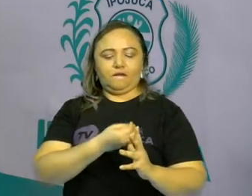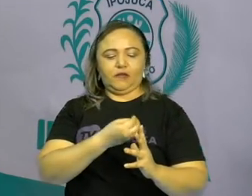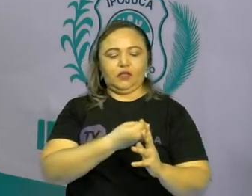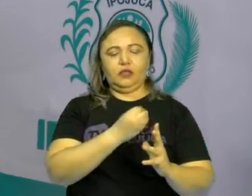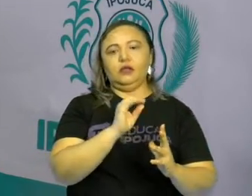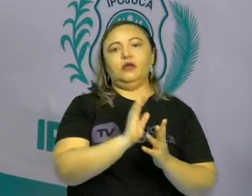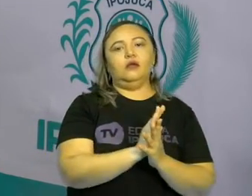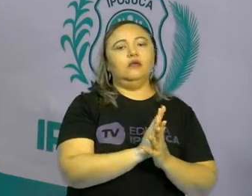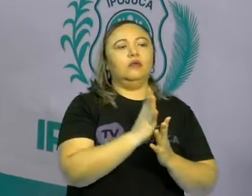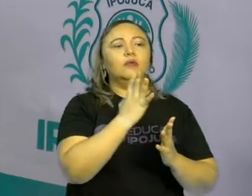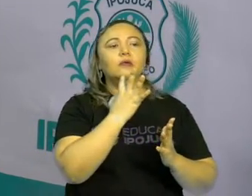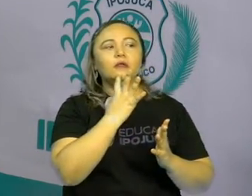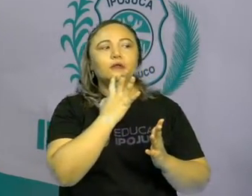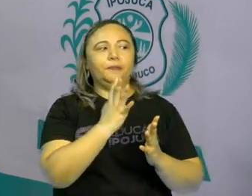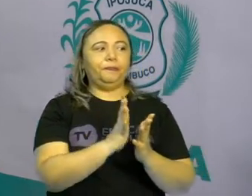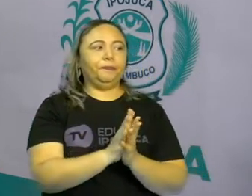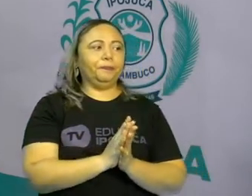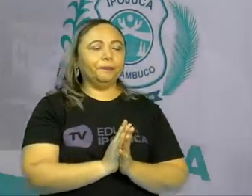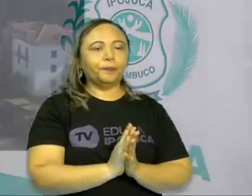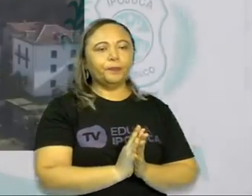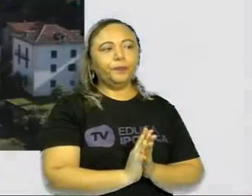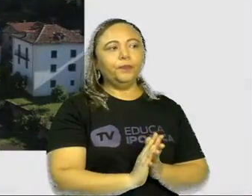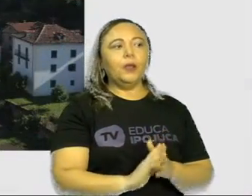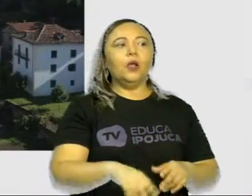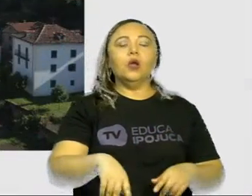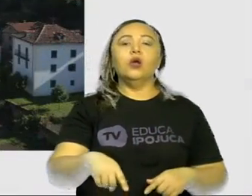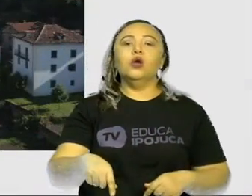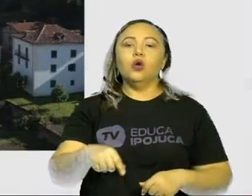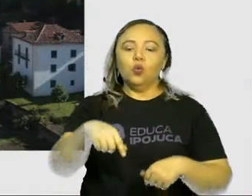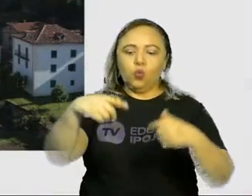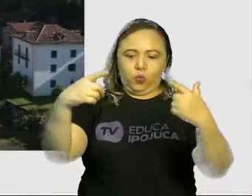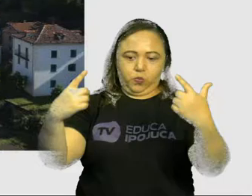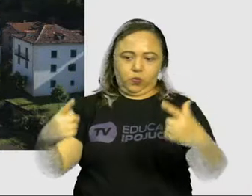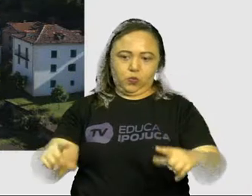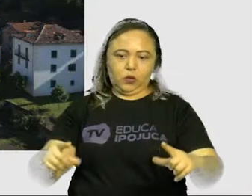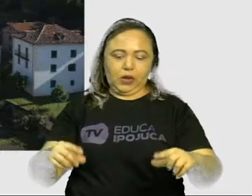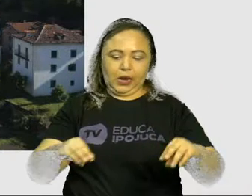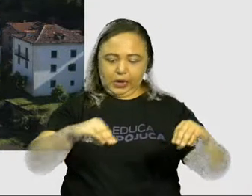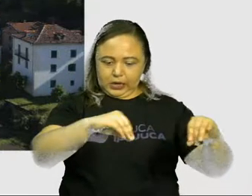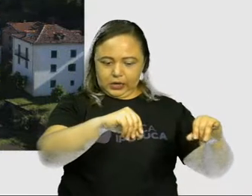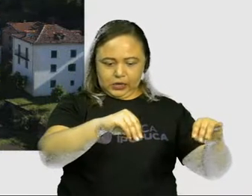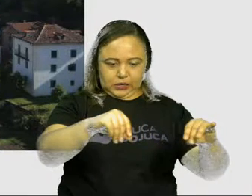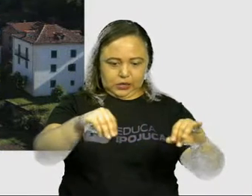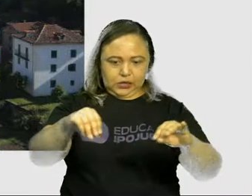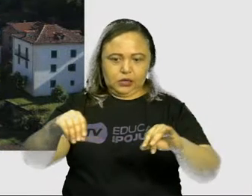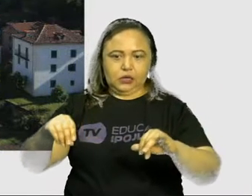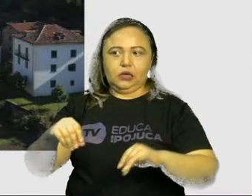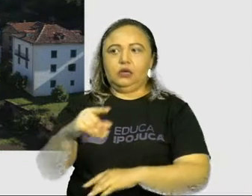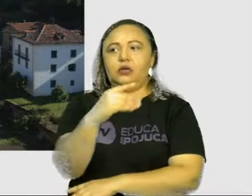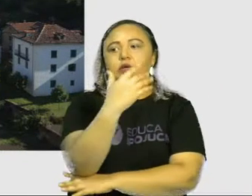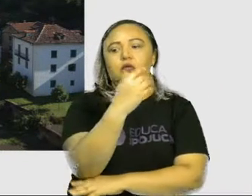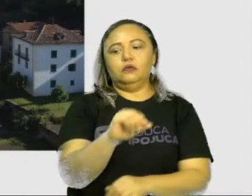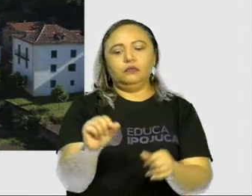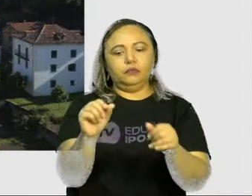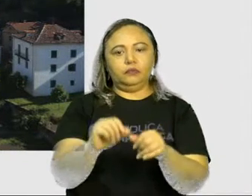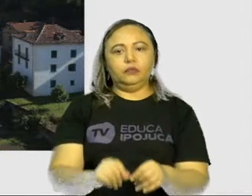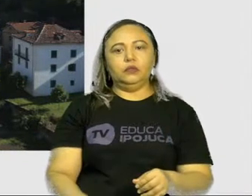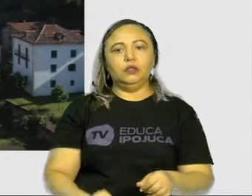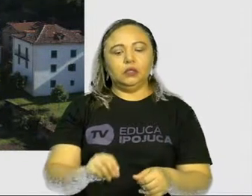terrestre. Então vamos lá. O ambiente terrestre é formado por florestas,